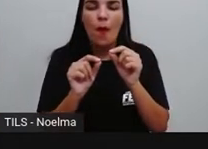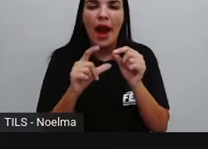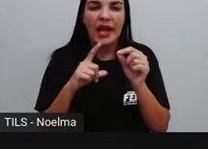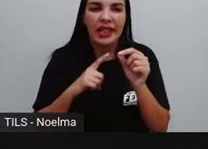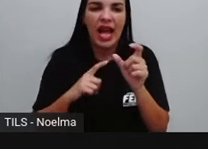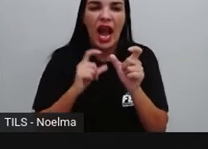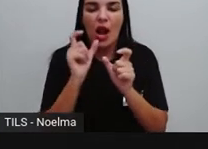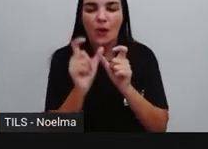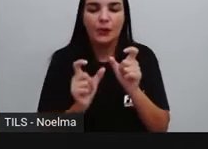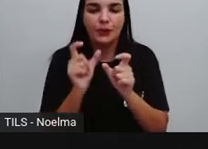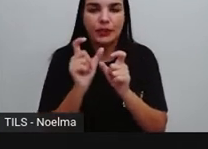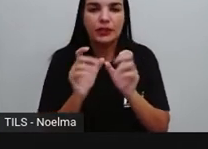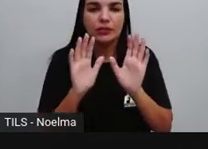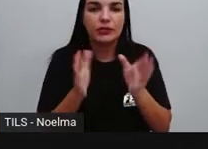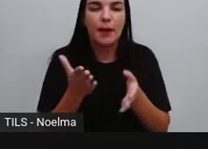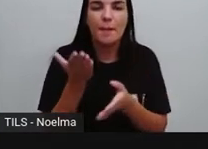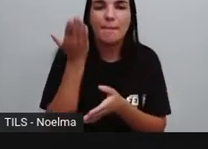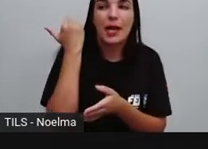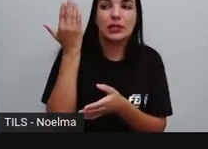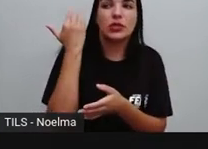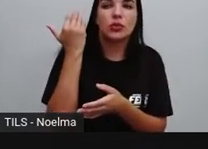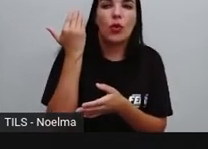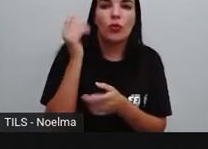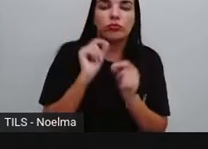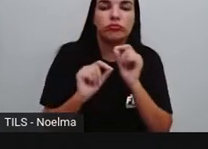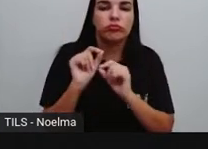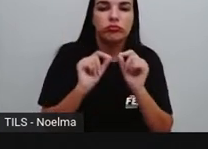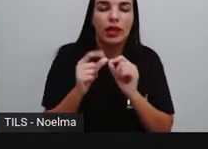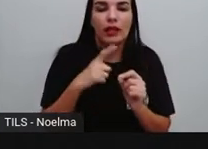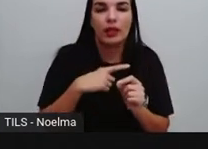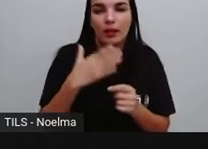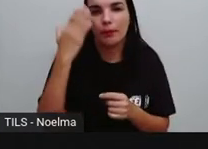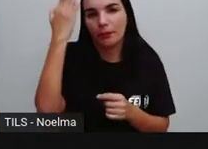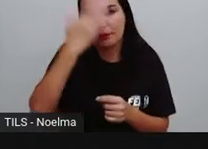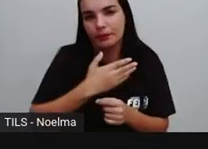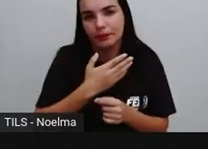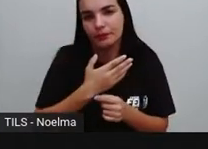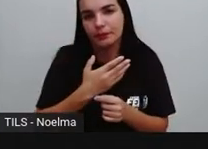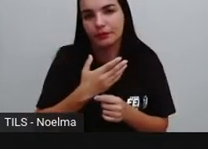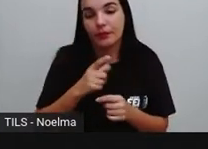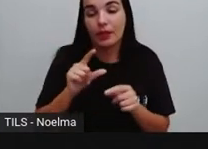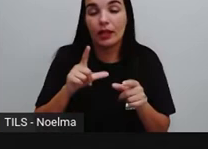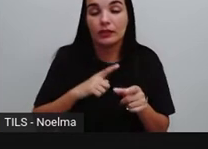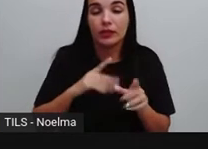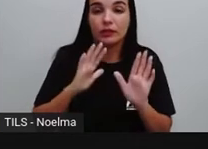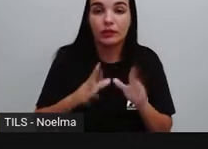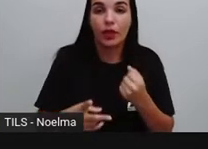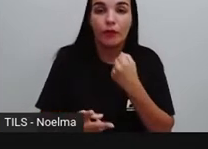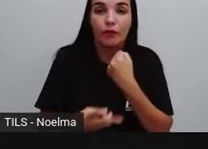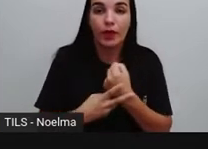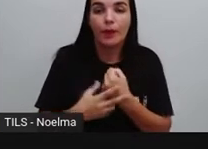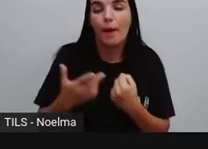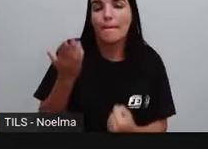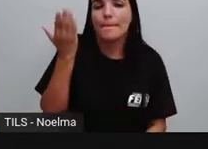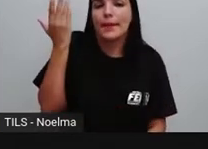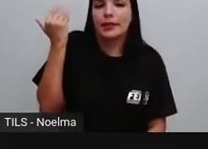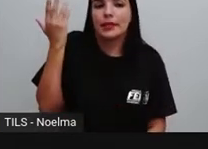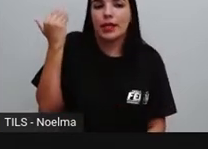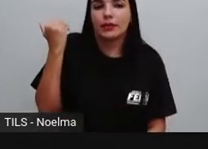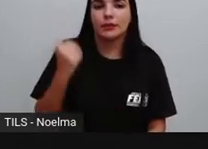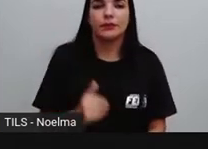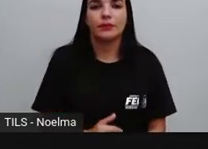que já passou. Então, nós temos aí um verbo no pretérito. Ou também chamado de passado.